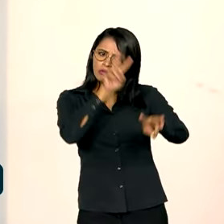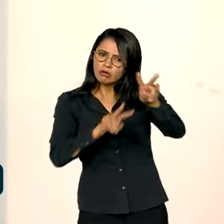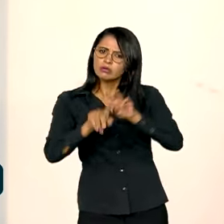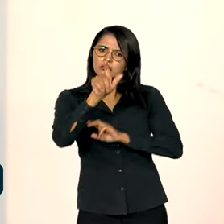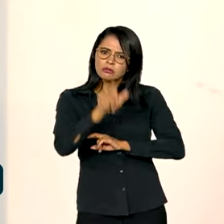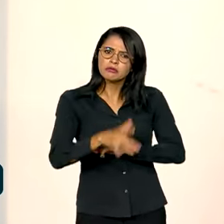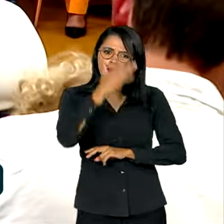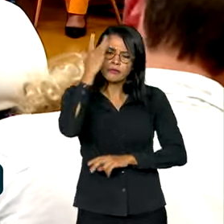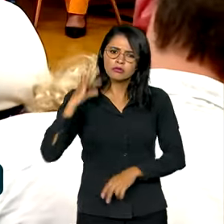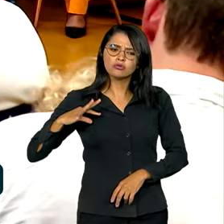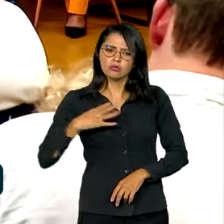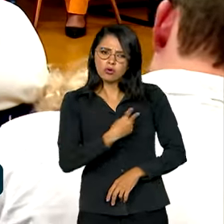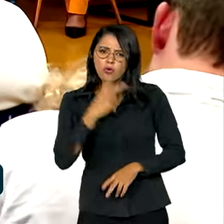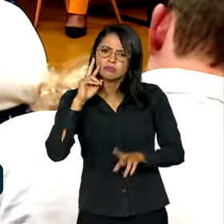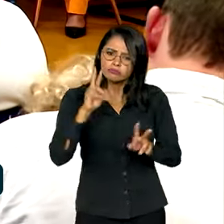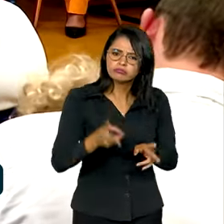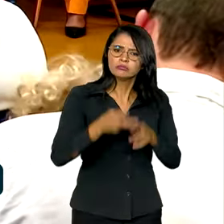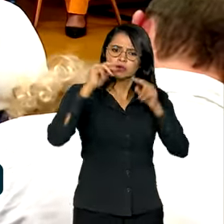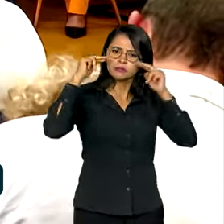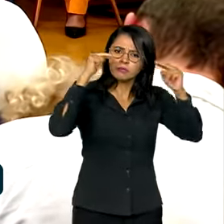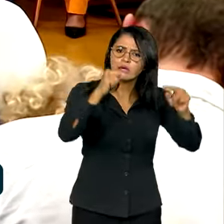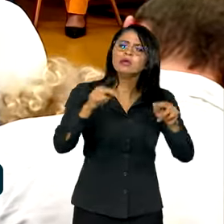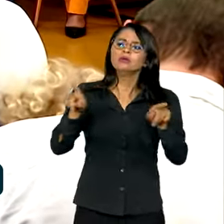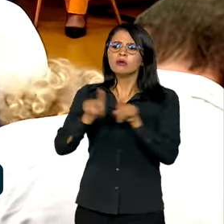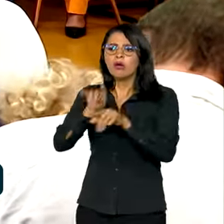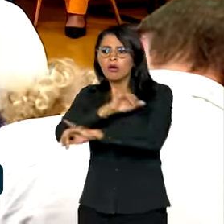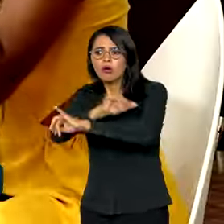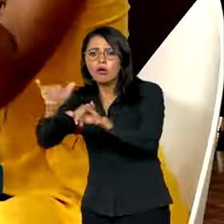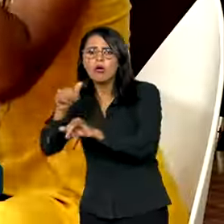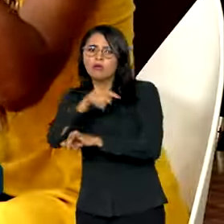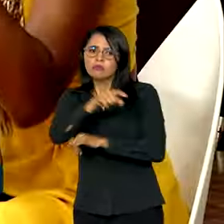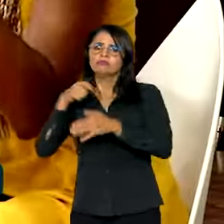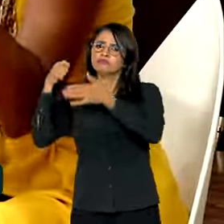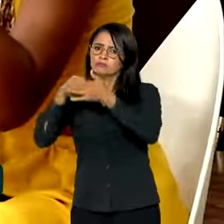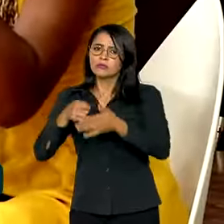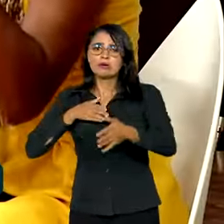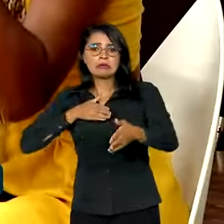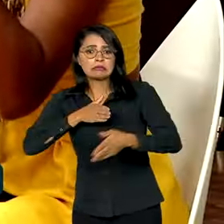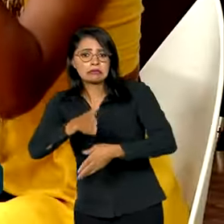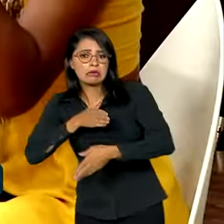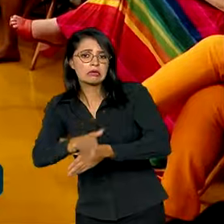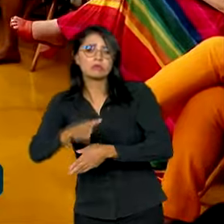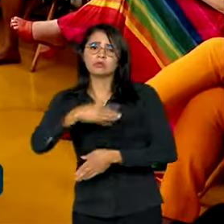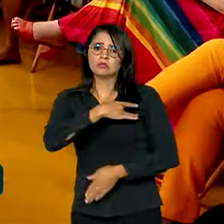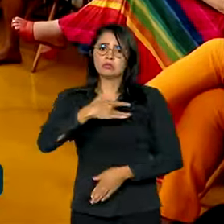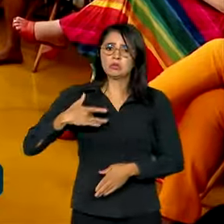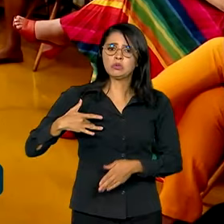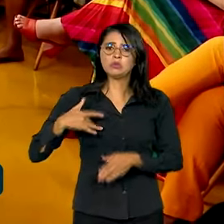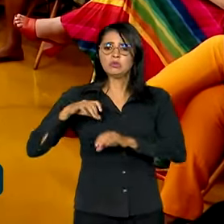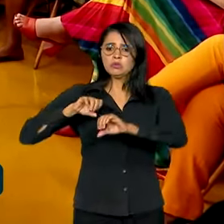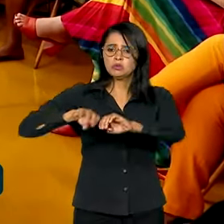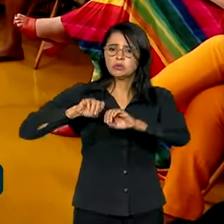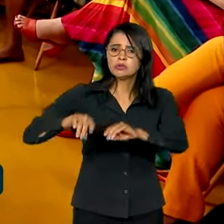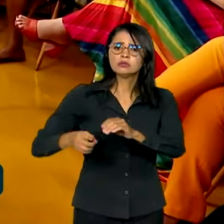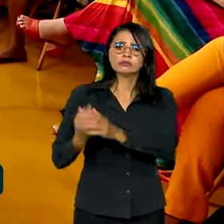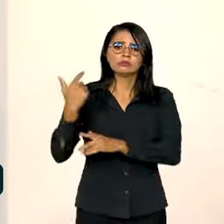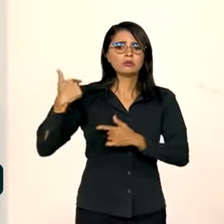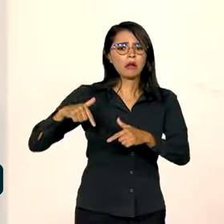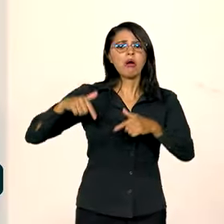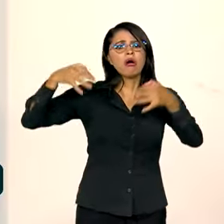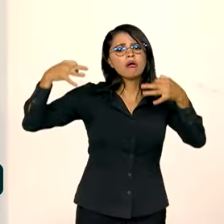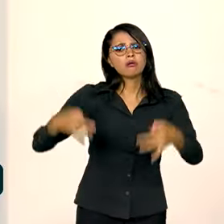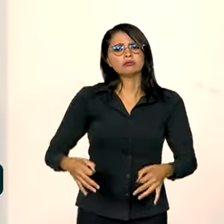pessoas transgênero e da conscientização da luta por acesso à saúde, educação, geração de emprego digno.